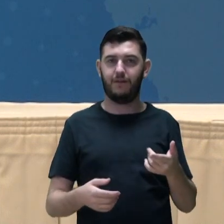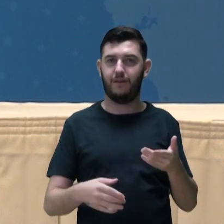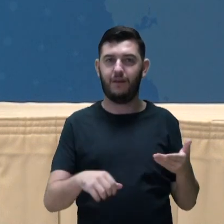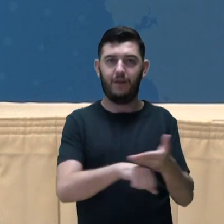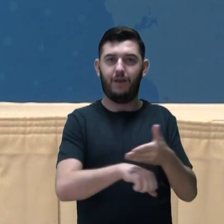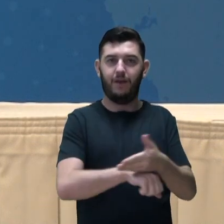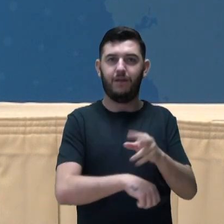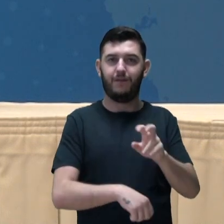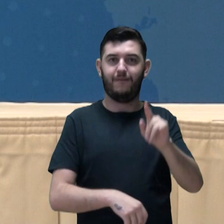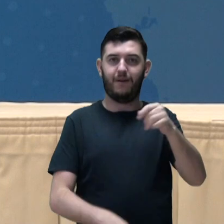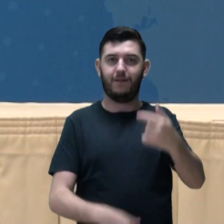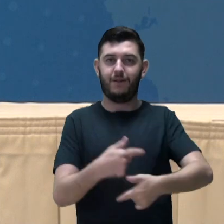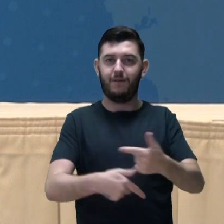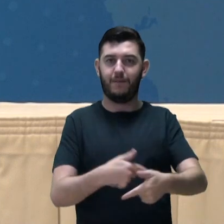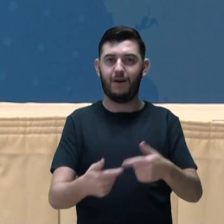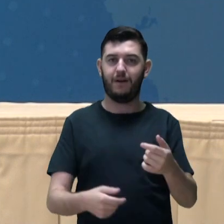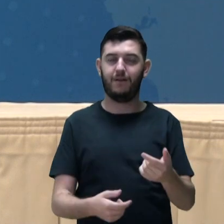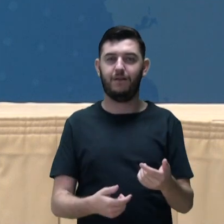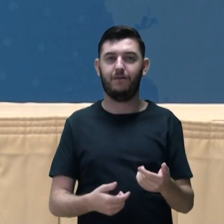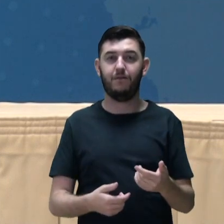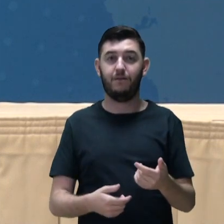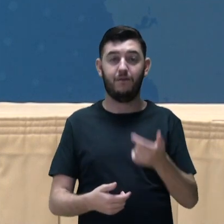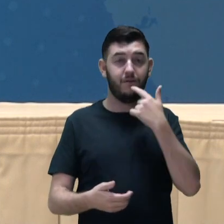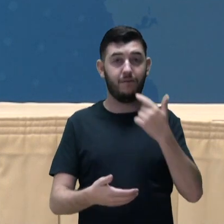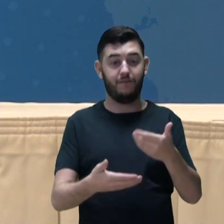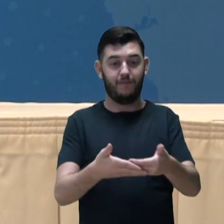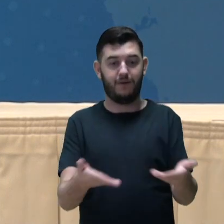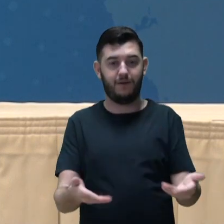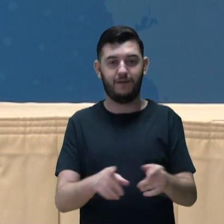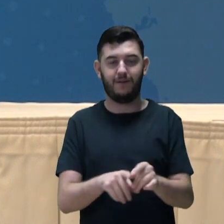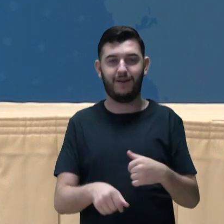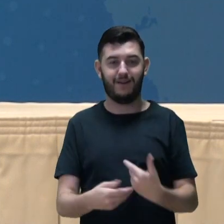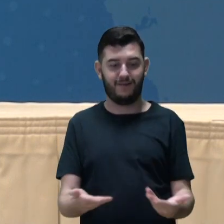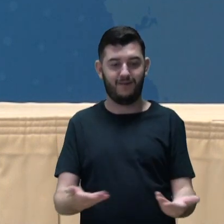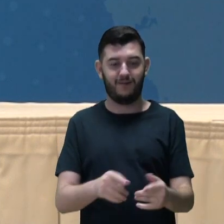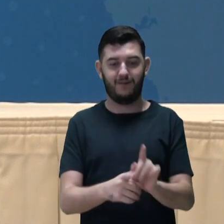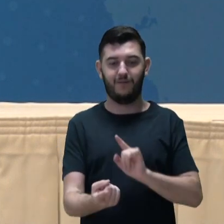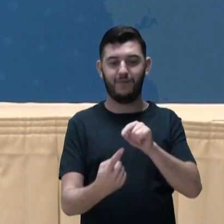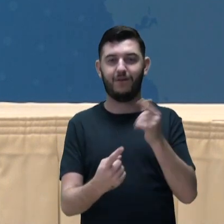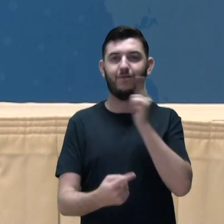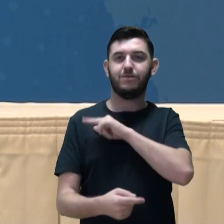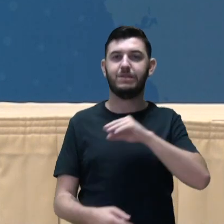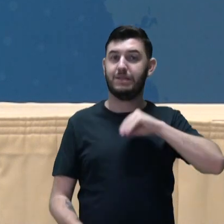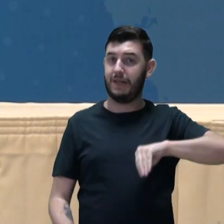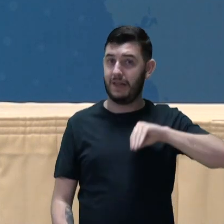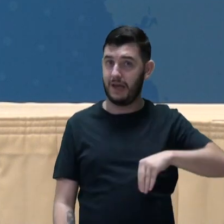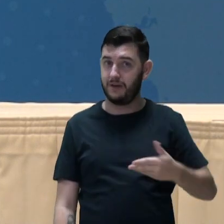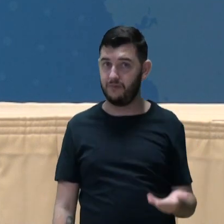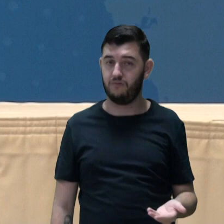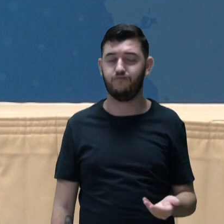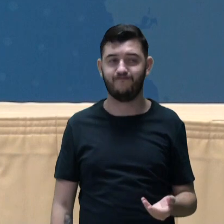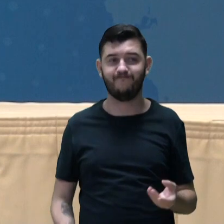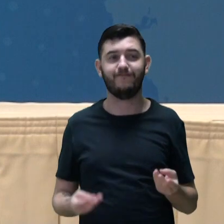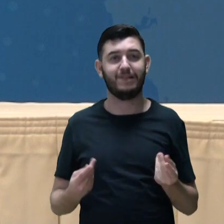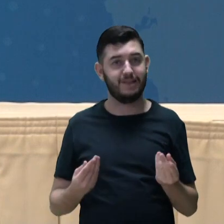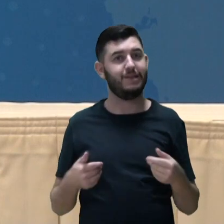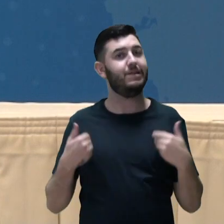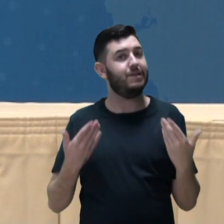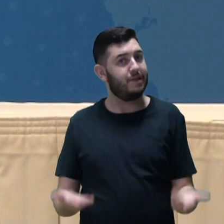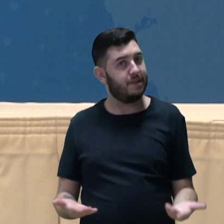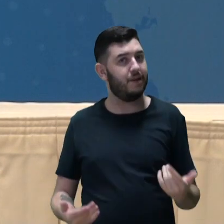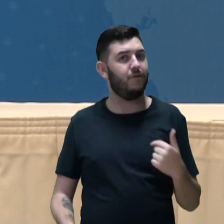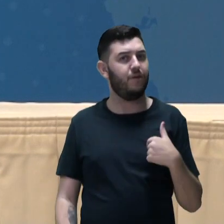aquilo que eu consigo visualizar de maneira mais imediata como inserção, como fonte de renda. E, portanto,